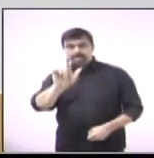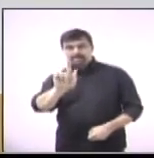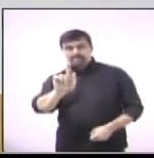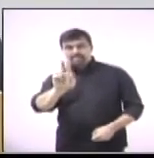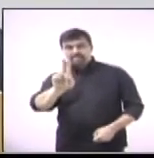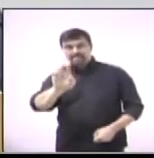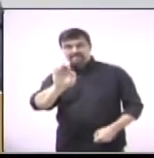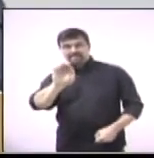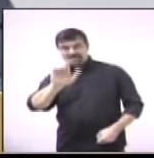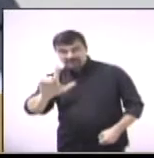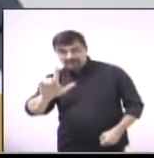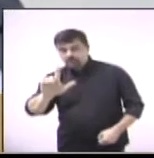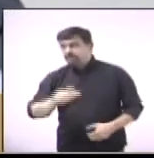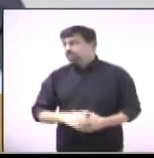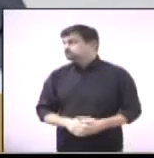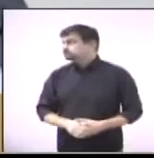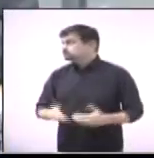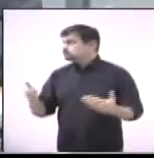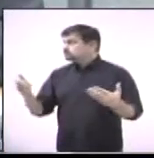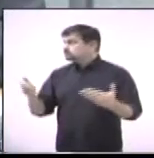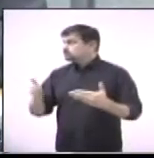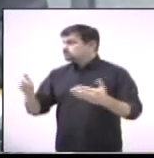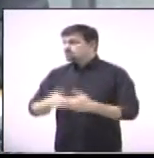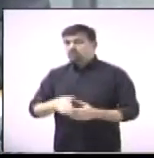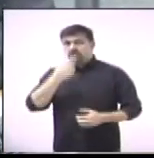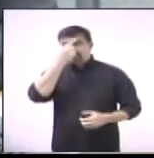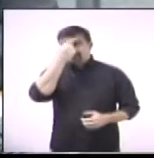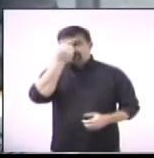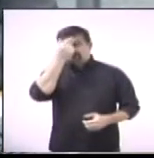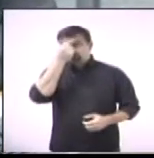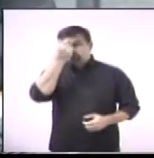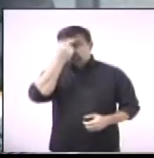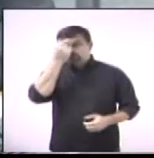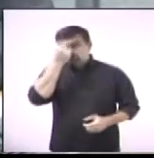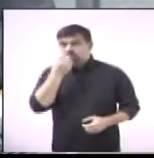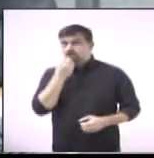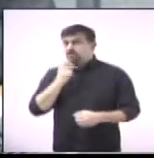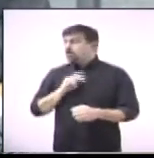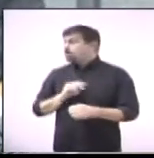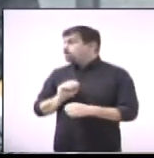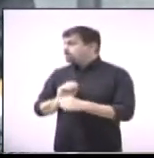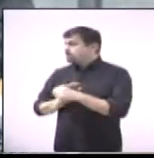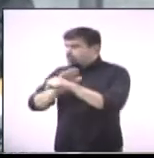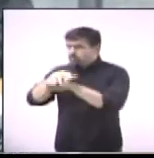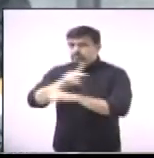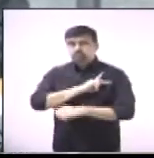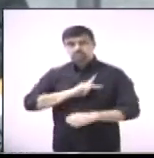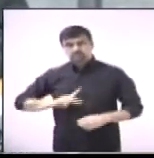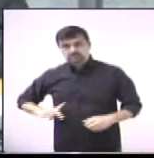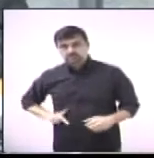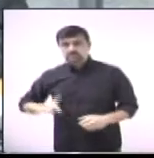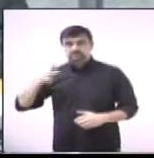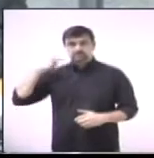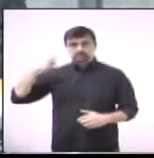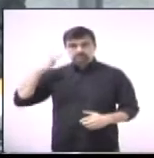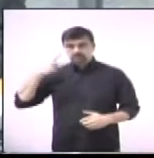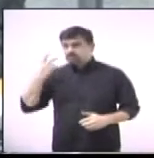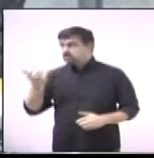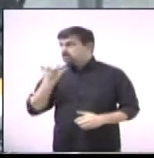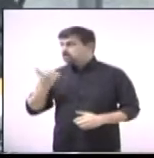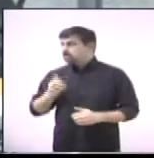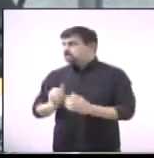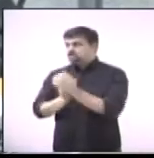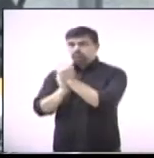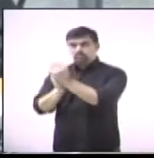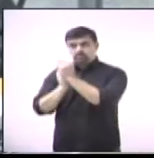o vereador Edilcinho Rodrigues. Boa noite, presidente Fiorella. Boa noite, vereadores. Cumprimentar